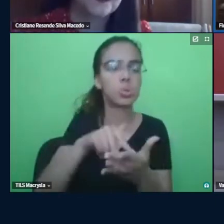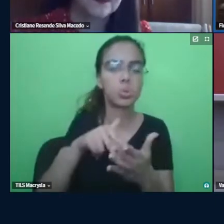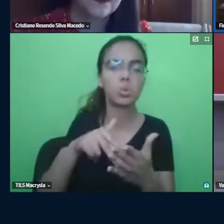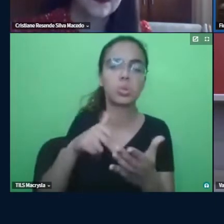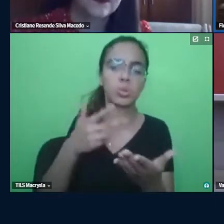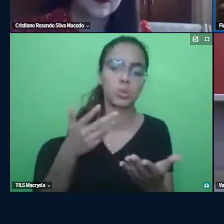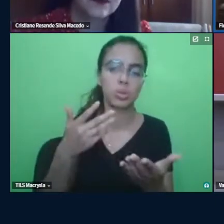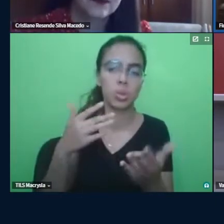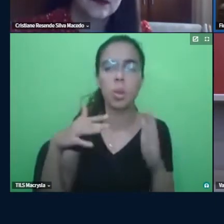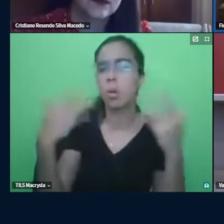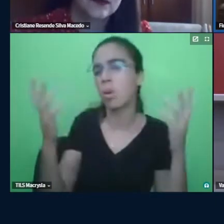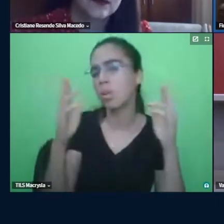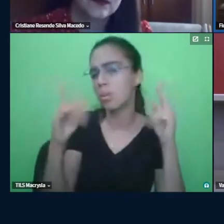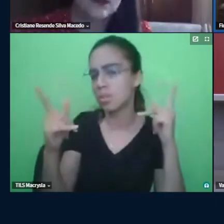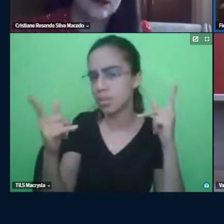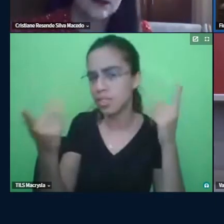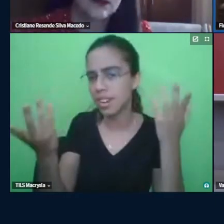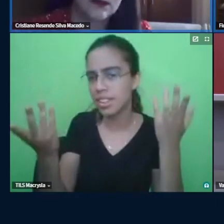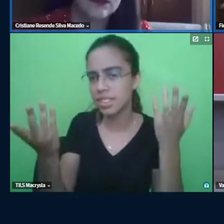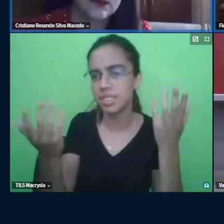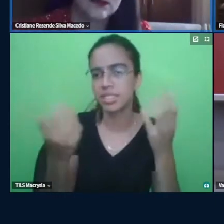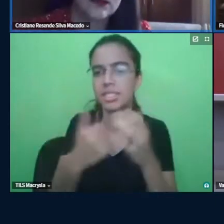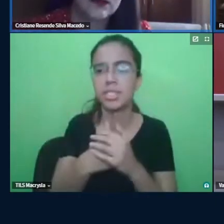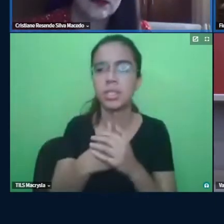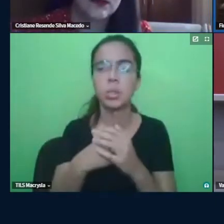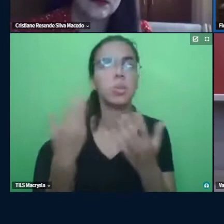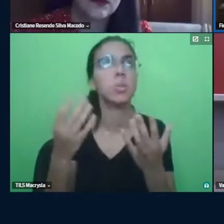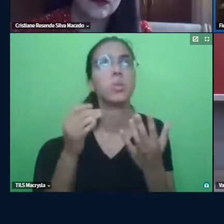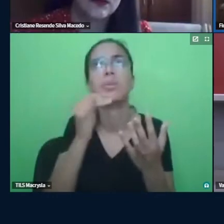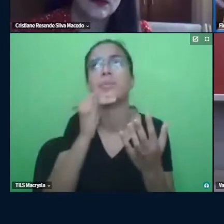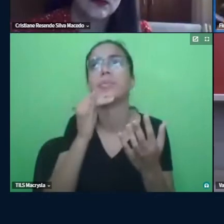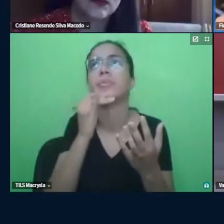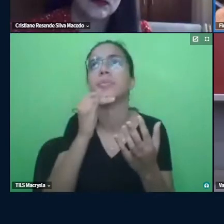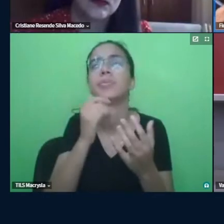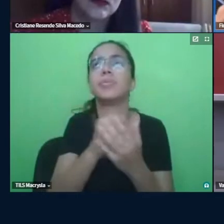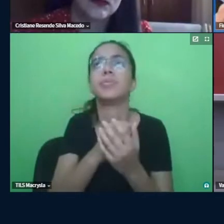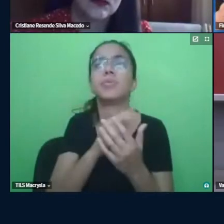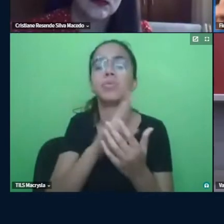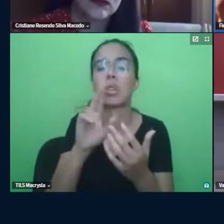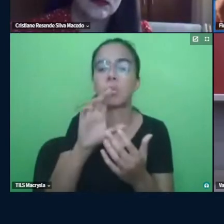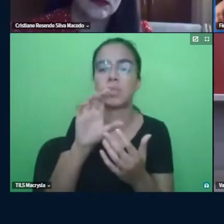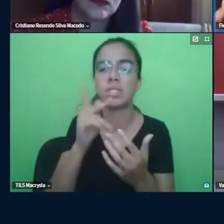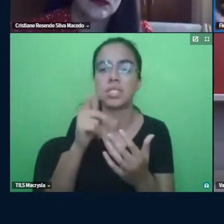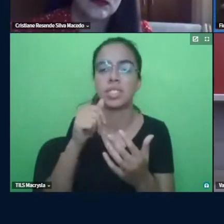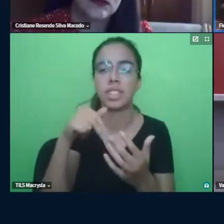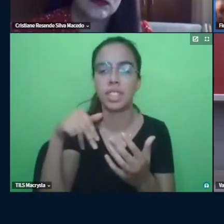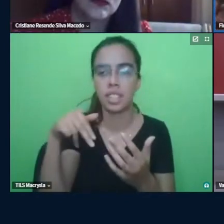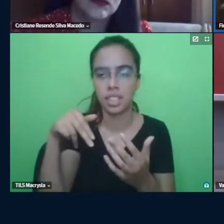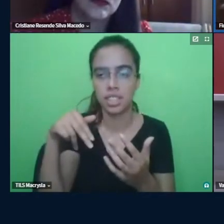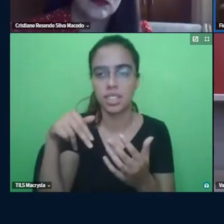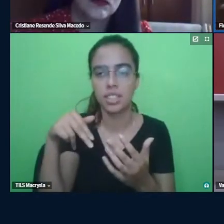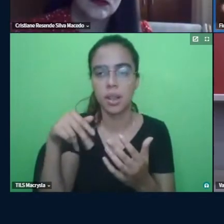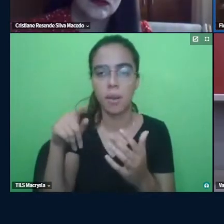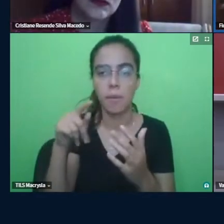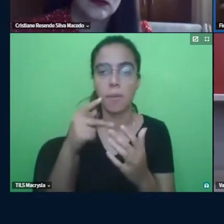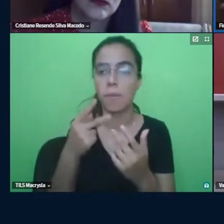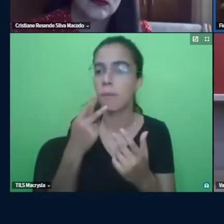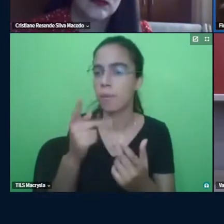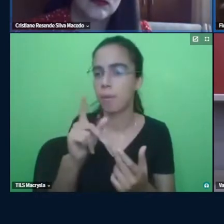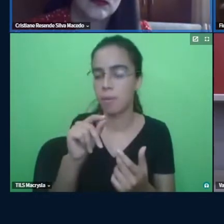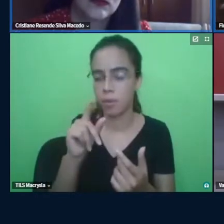que diferencia teu trabalho desse outro ou por exemplo o Sean ele vai falar mais em pesquisa de prática